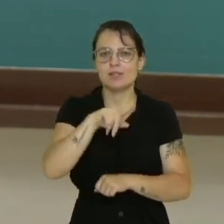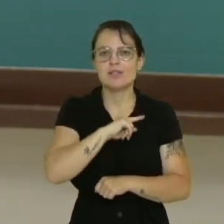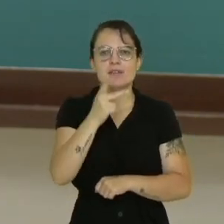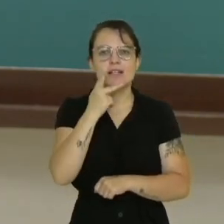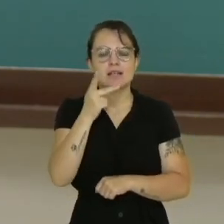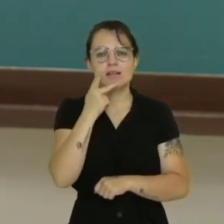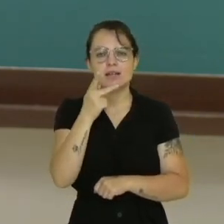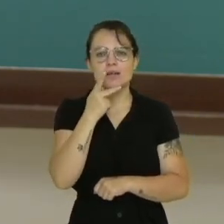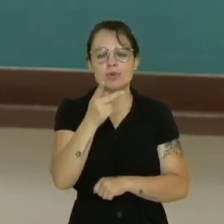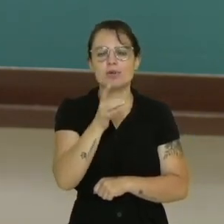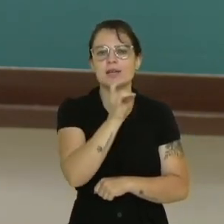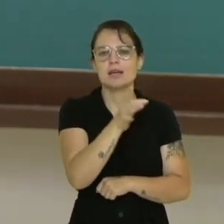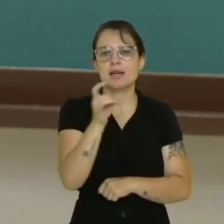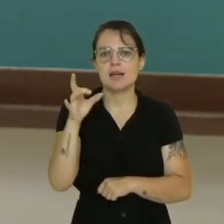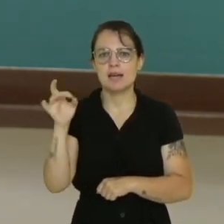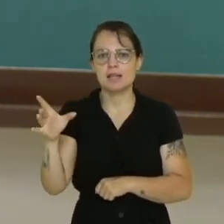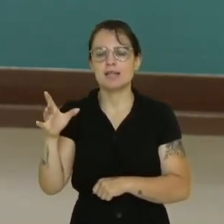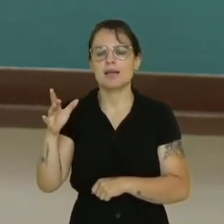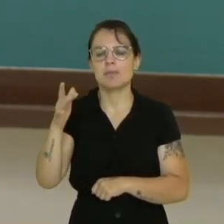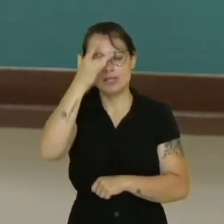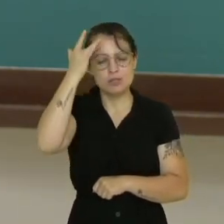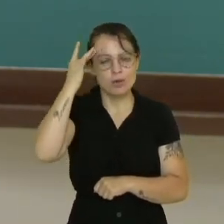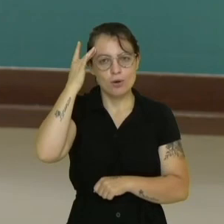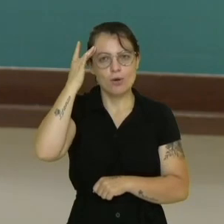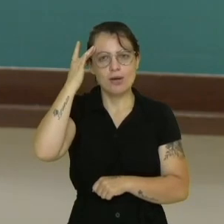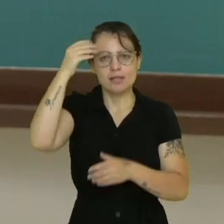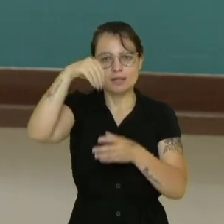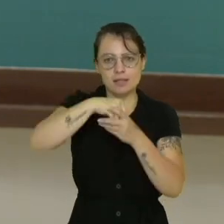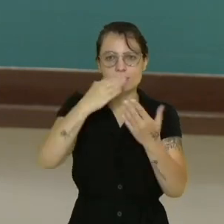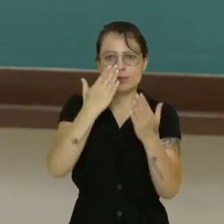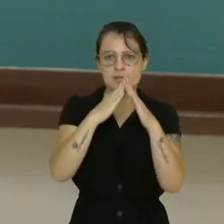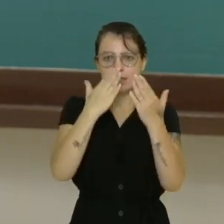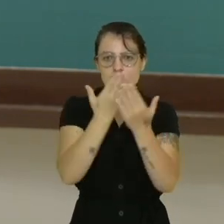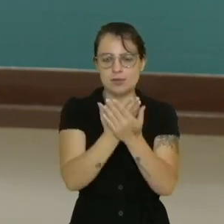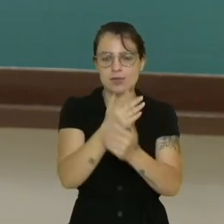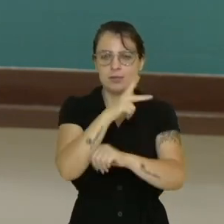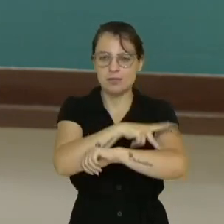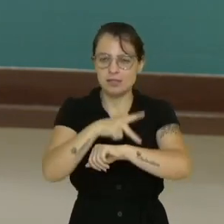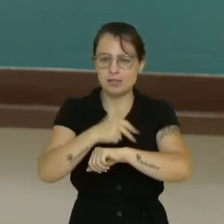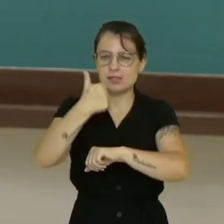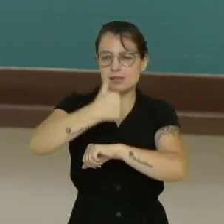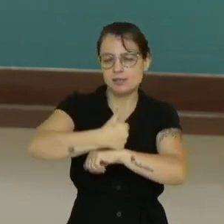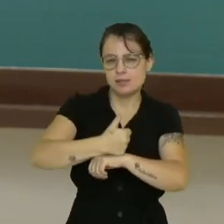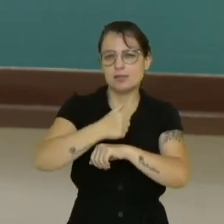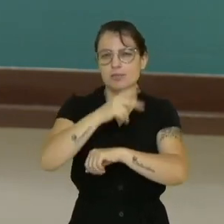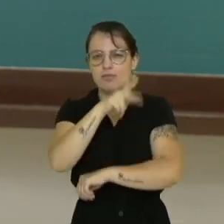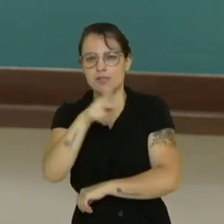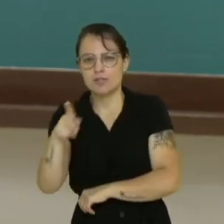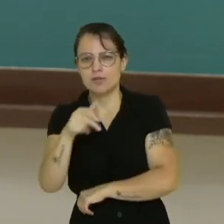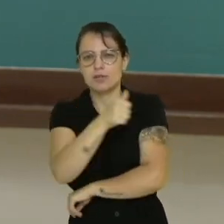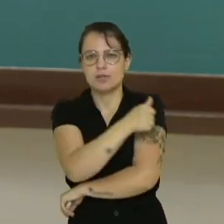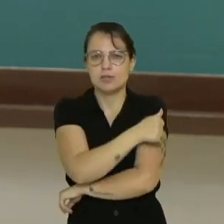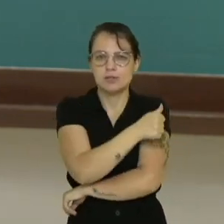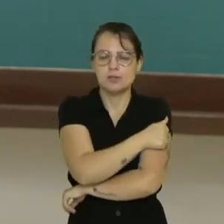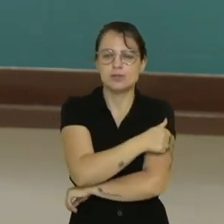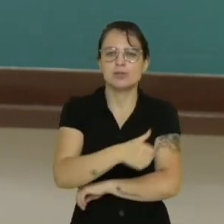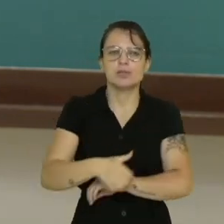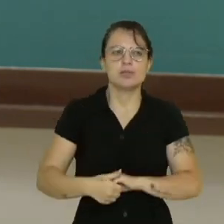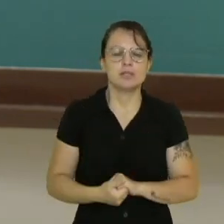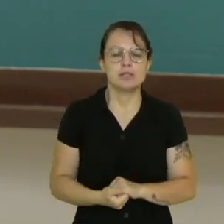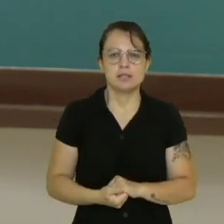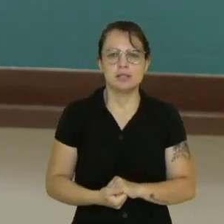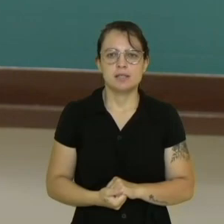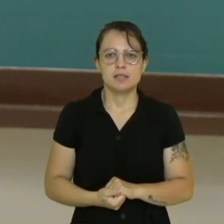um pouquinho sobre o papel de alguns setores aí, de algumas funções, que pedagógica, diretiva, dos professores, discente, docente